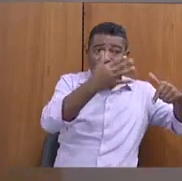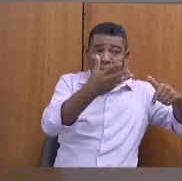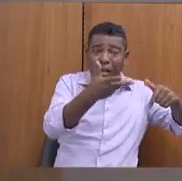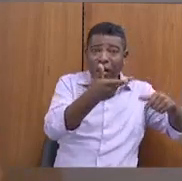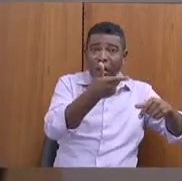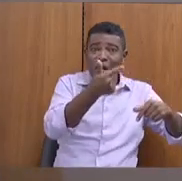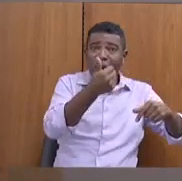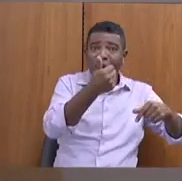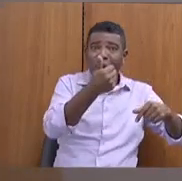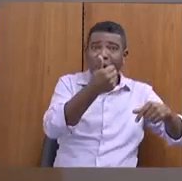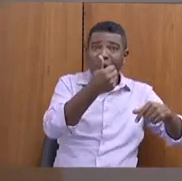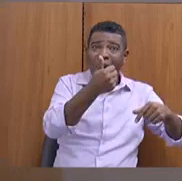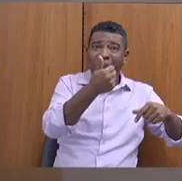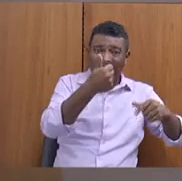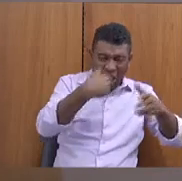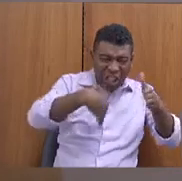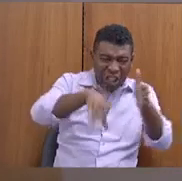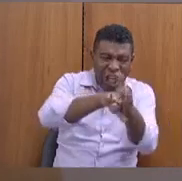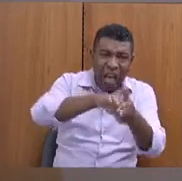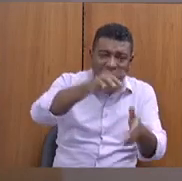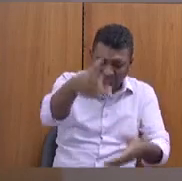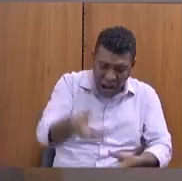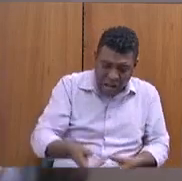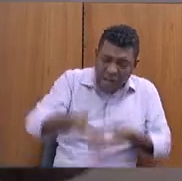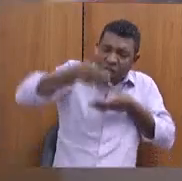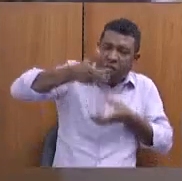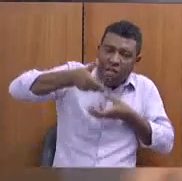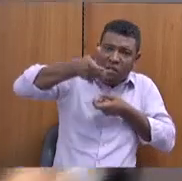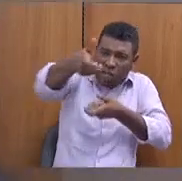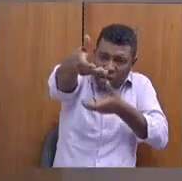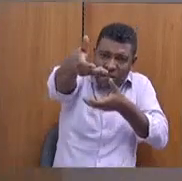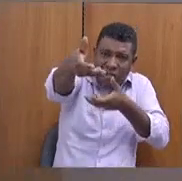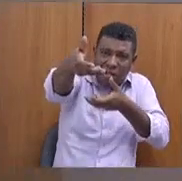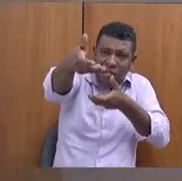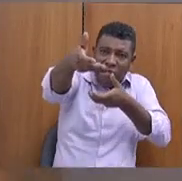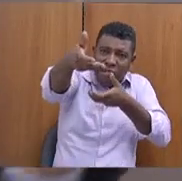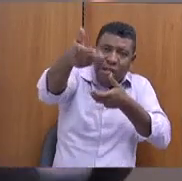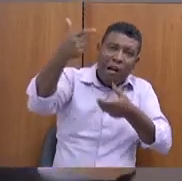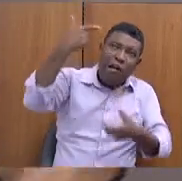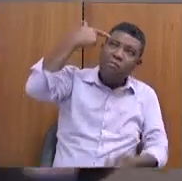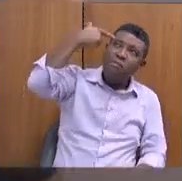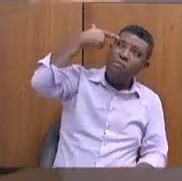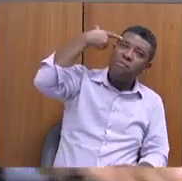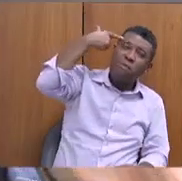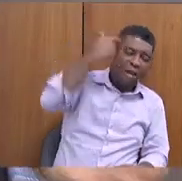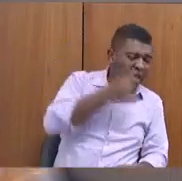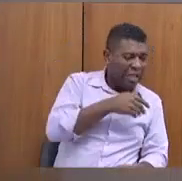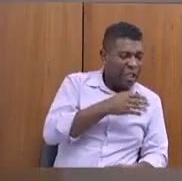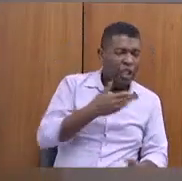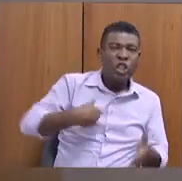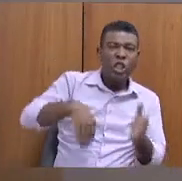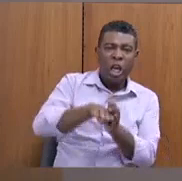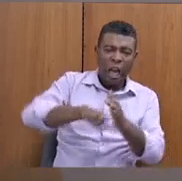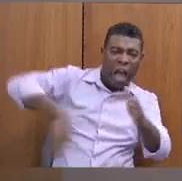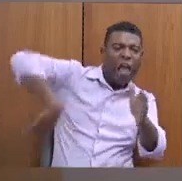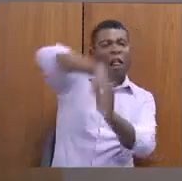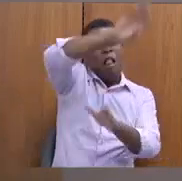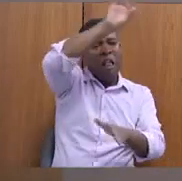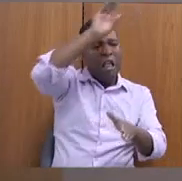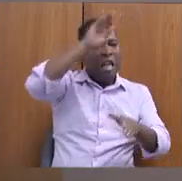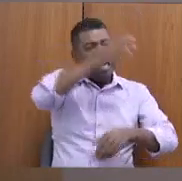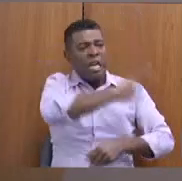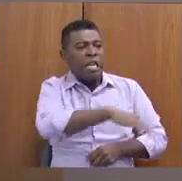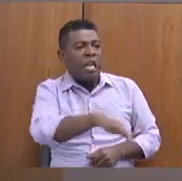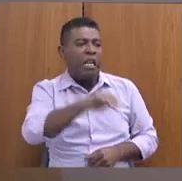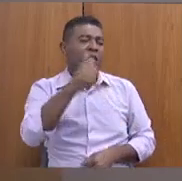chegar com arma na cabeça, chegar chutando tudo, com criança, com mães. Então,